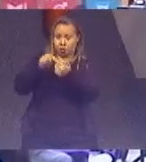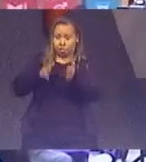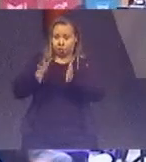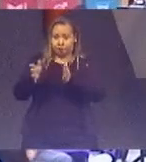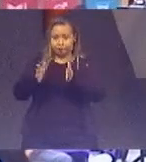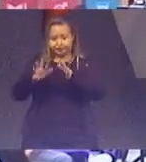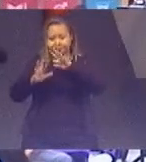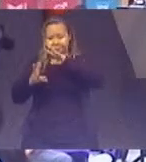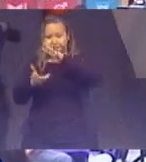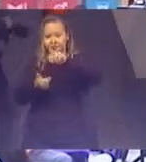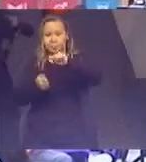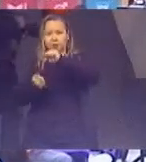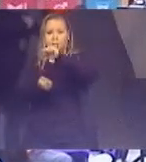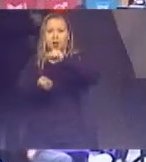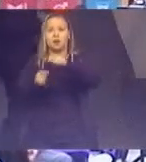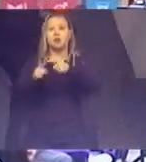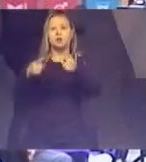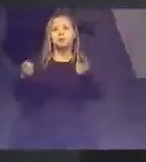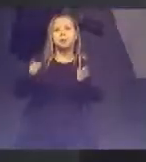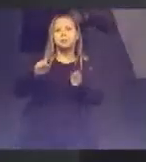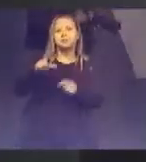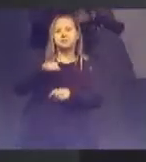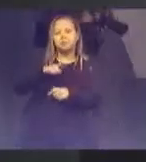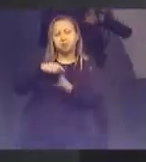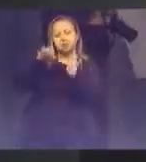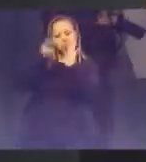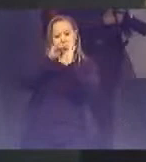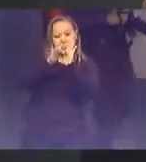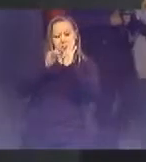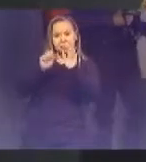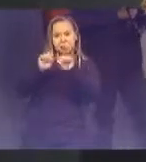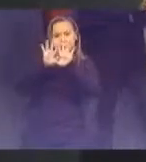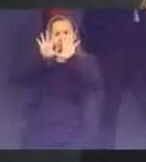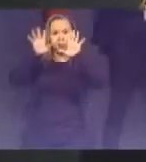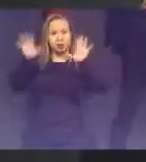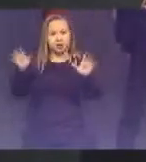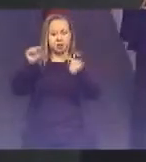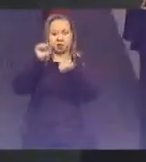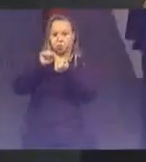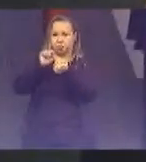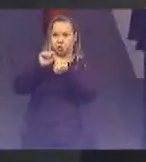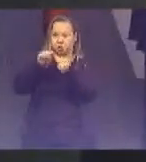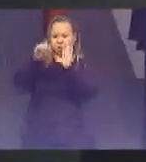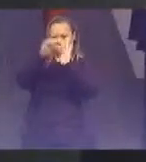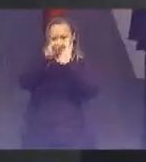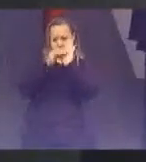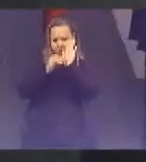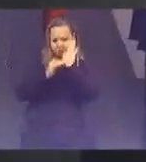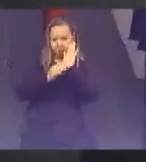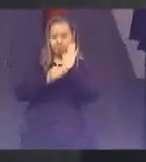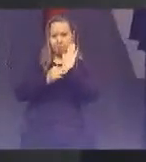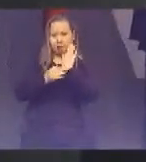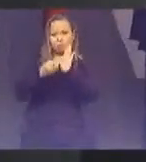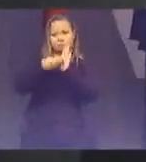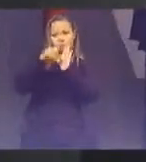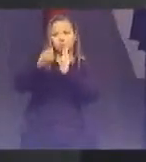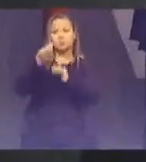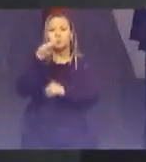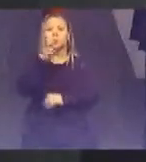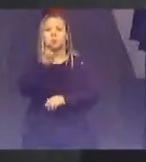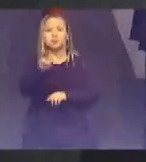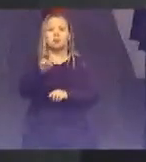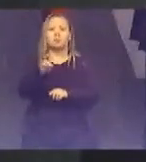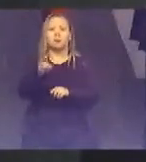mas não adotam práticas claras transparentes objetivas com metas e indicadores e resultados para